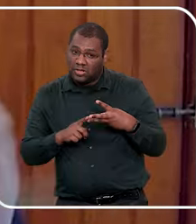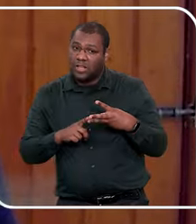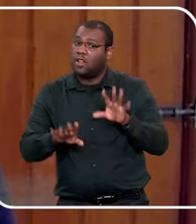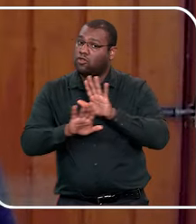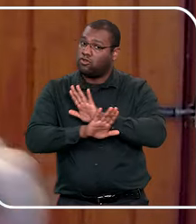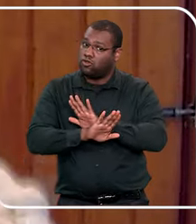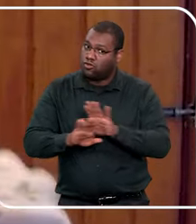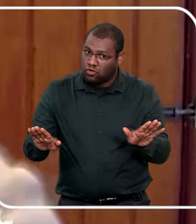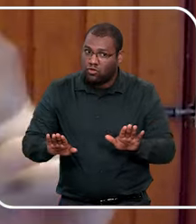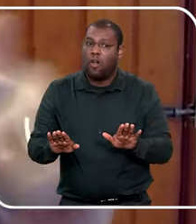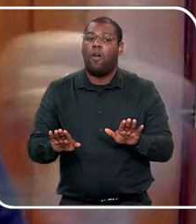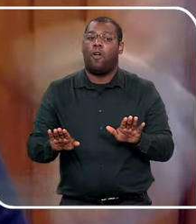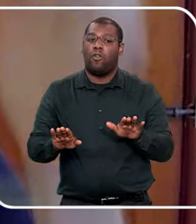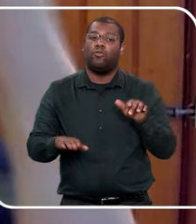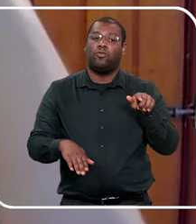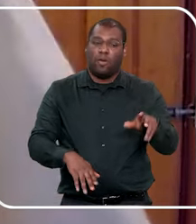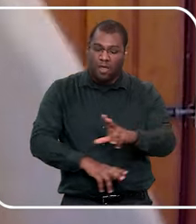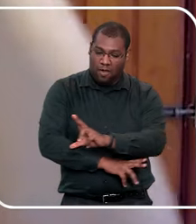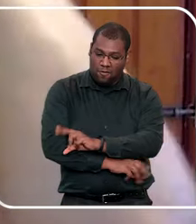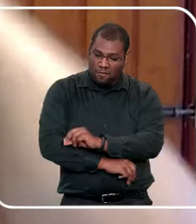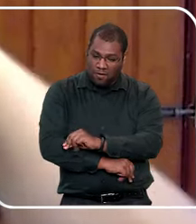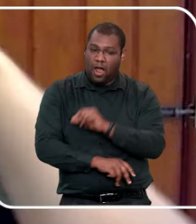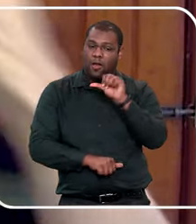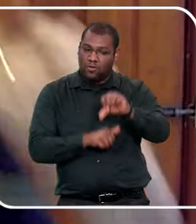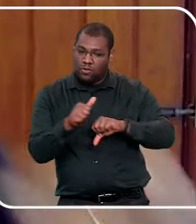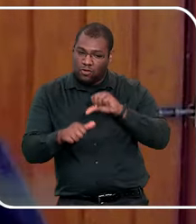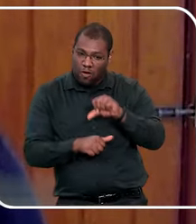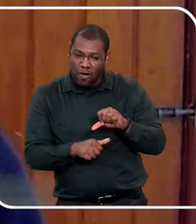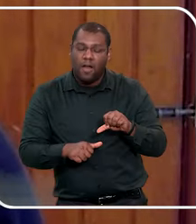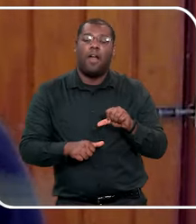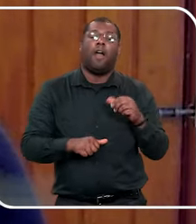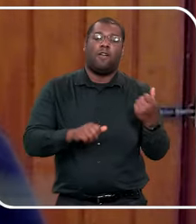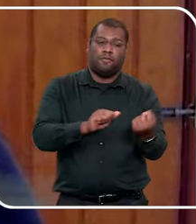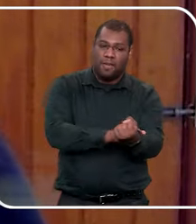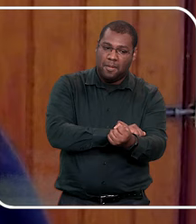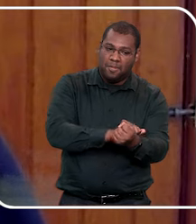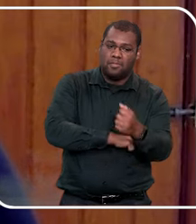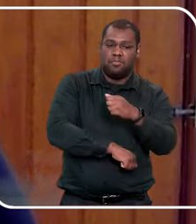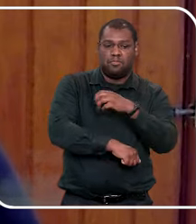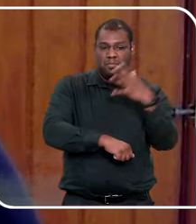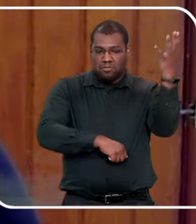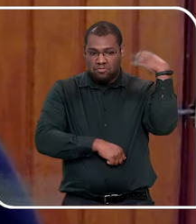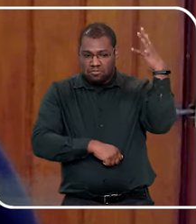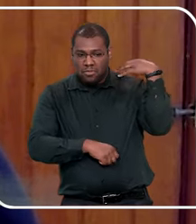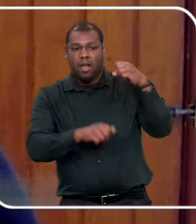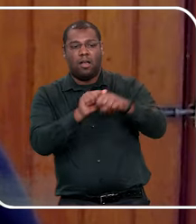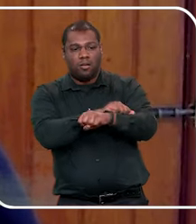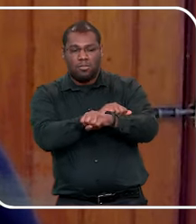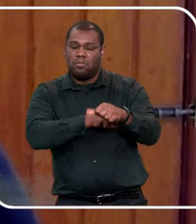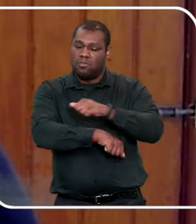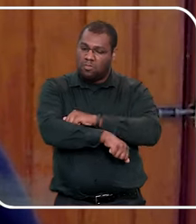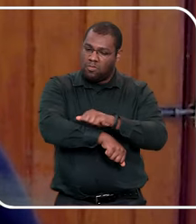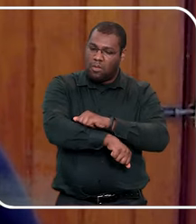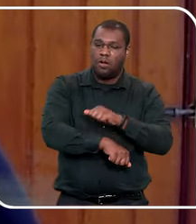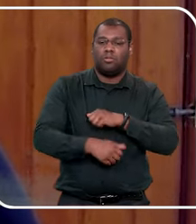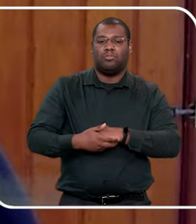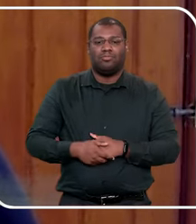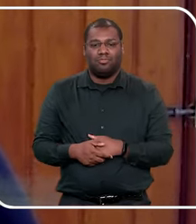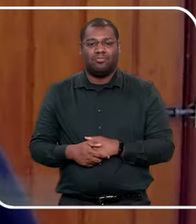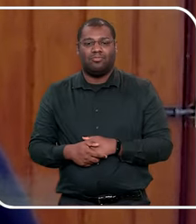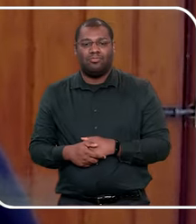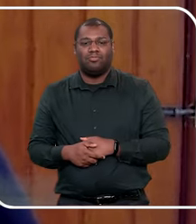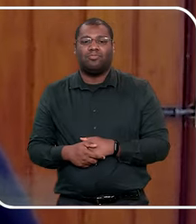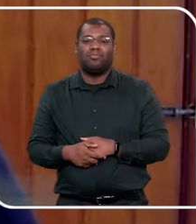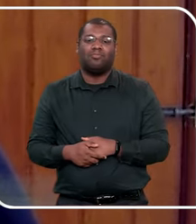banho, você faz assim e assim, e se for trocar o cuidador, como eu ensino, você me avisa, para eu avisá-la, é isso, espero ter respondido.